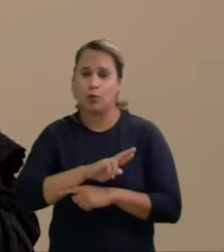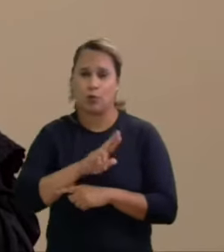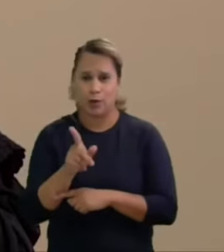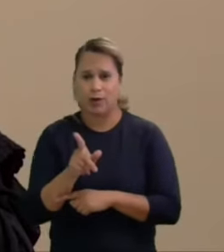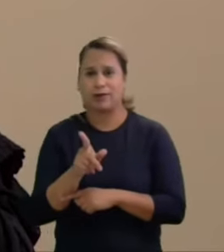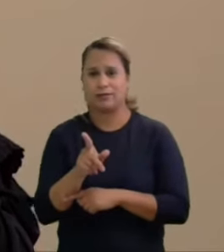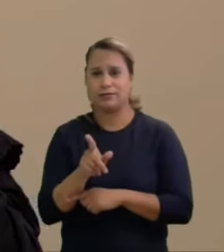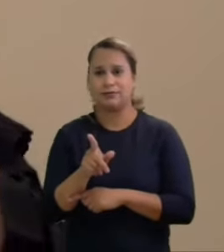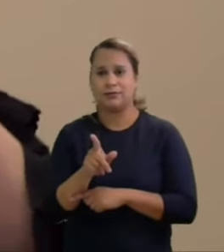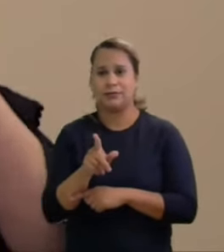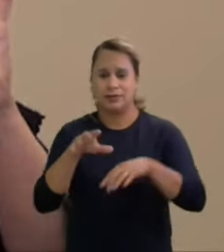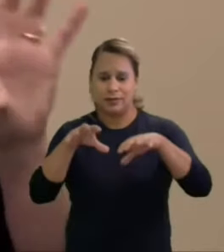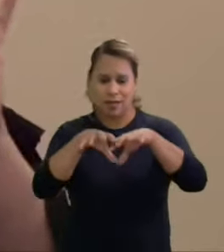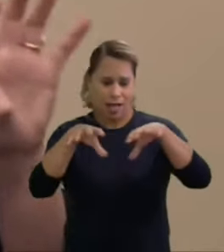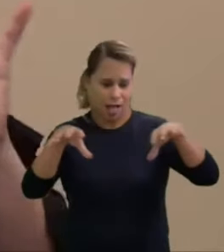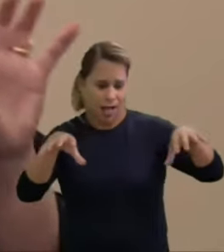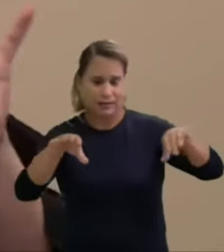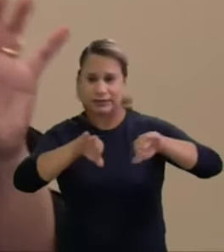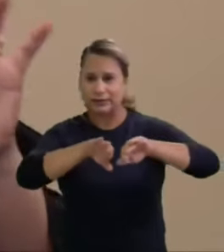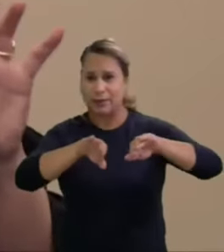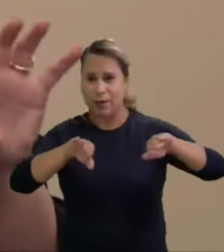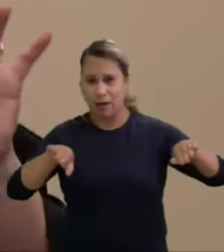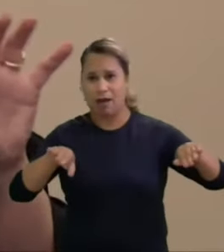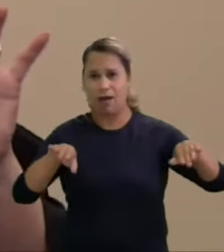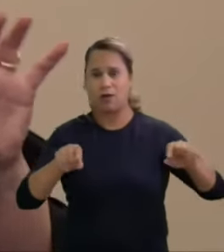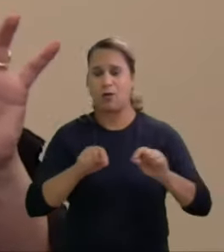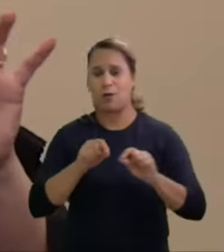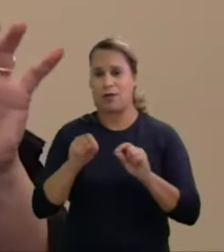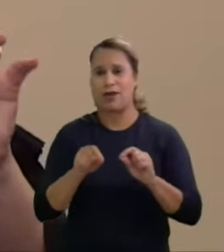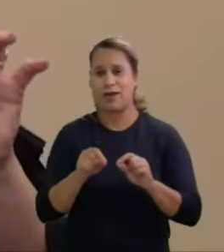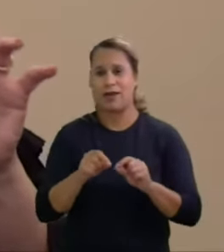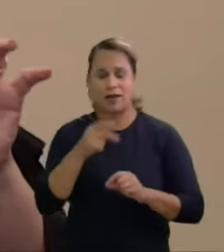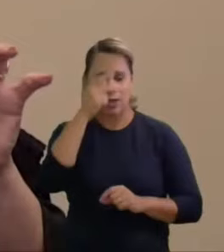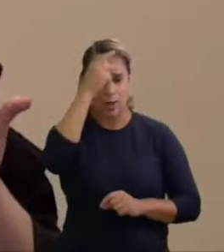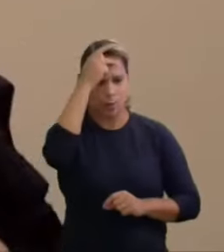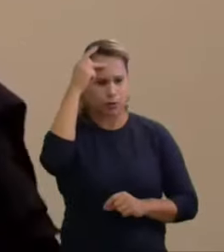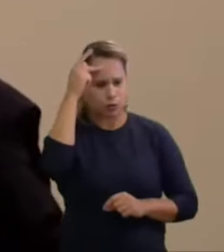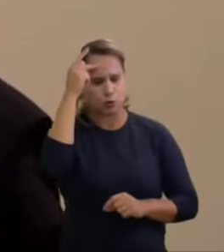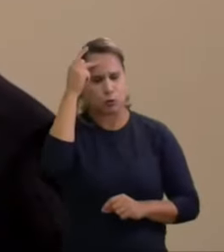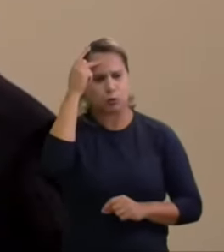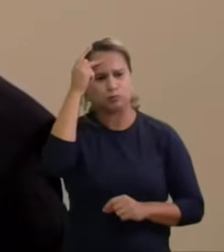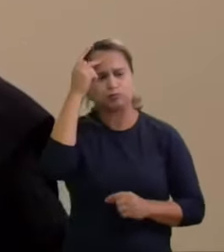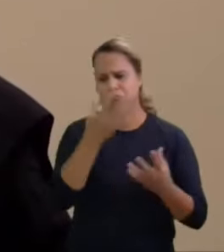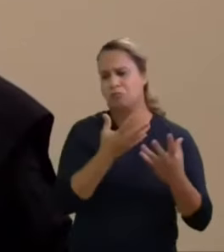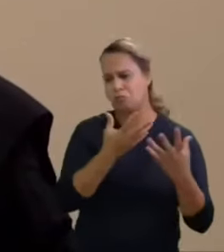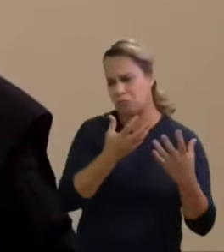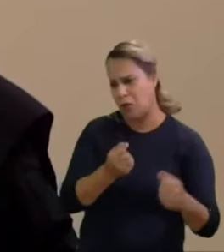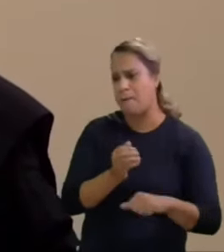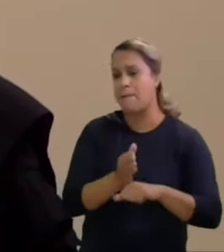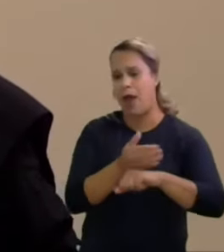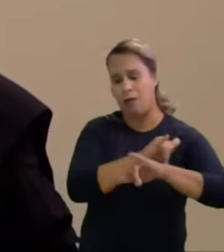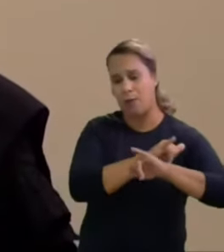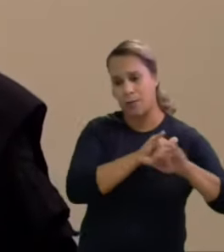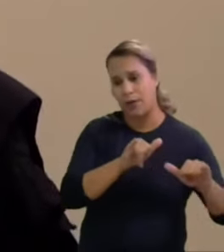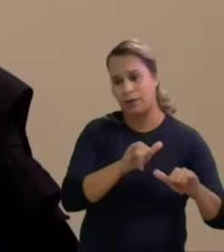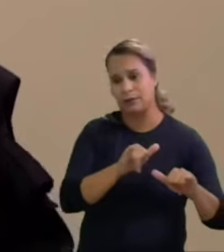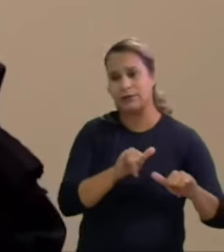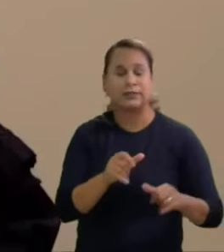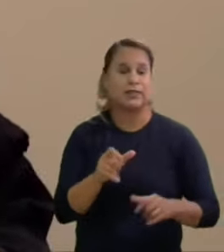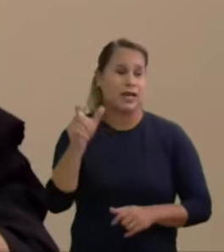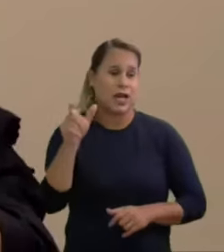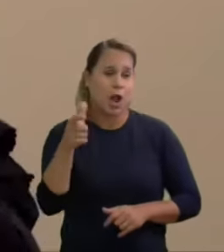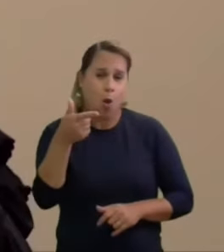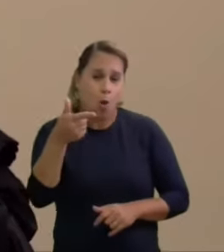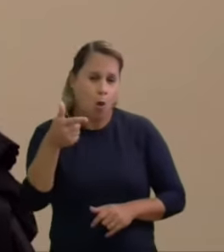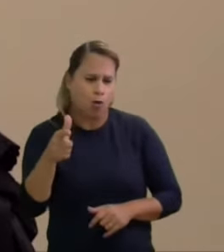que odeiam o senador atribuindo aquelas que simpatizam a motivação da pré-campanha e aquelas que odeiam o ter conduzido a Lava